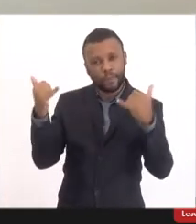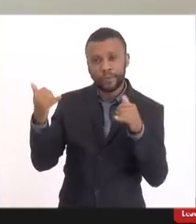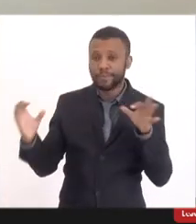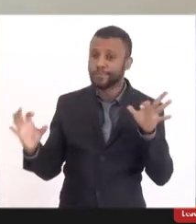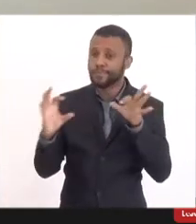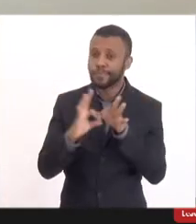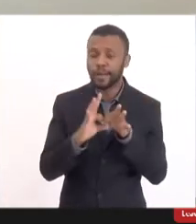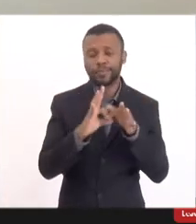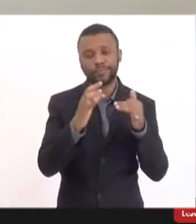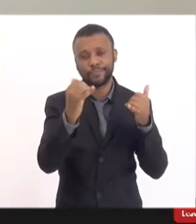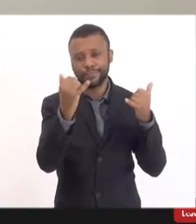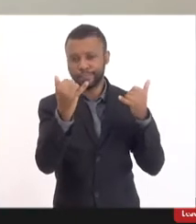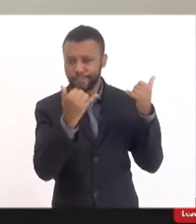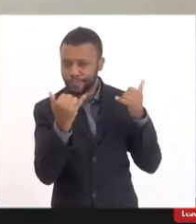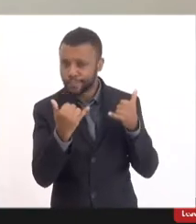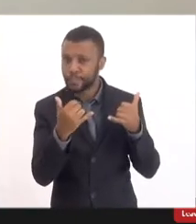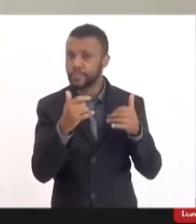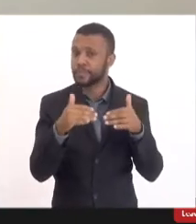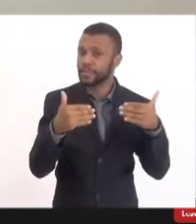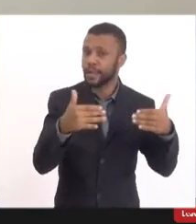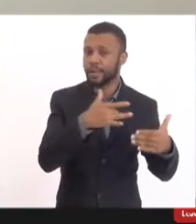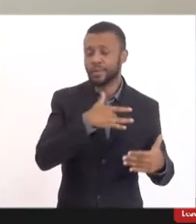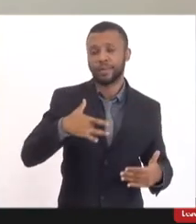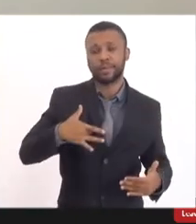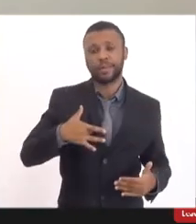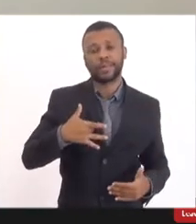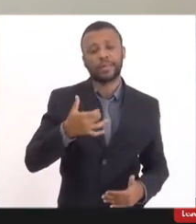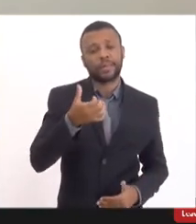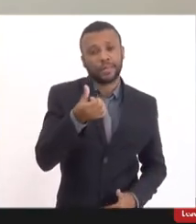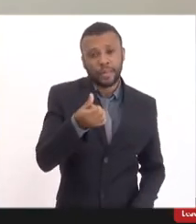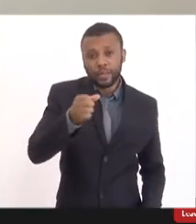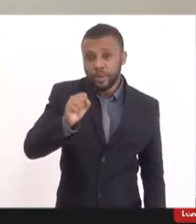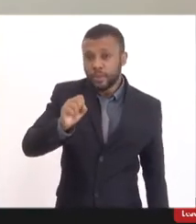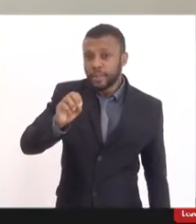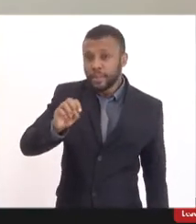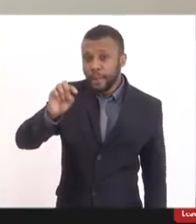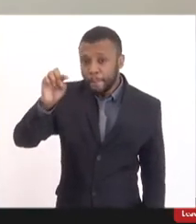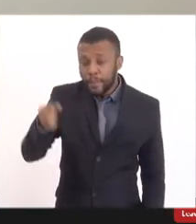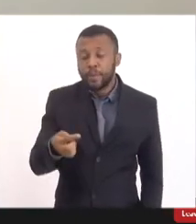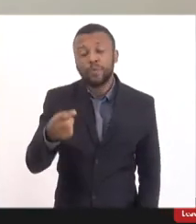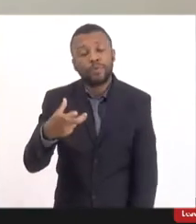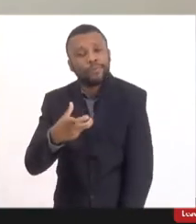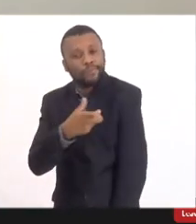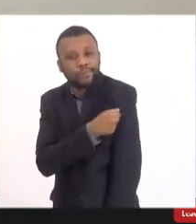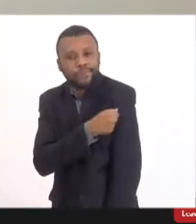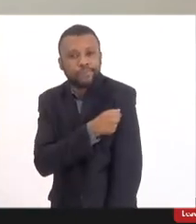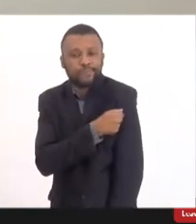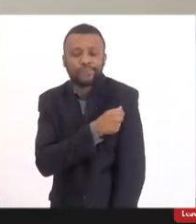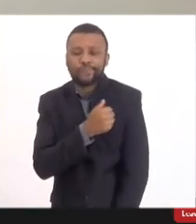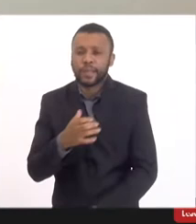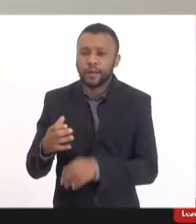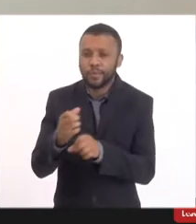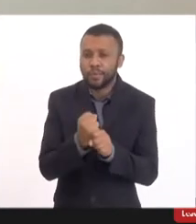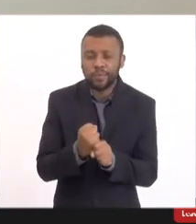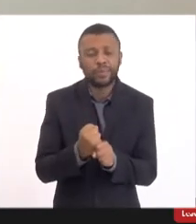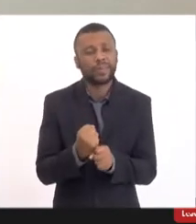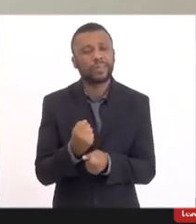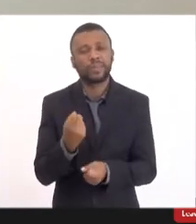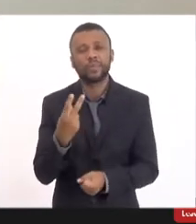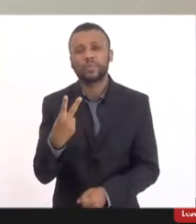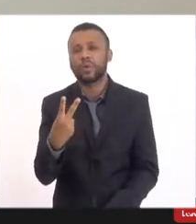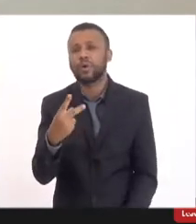286.000 doses lançadas, e que equivale a aproximadamente 18,2%